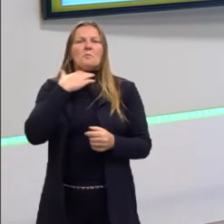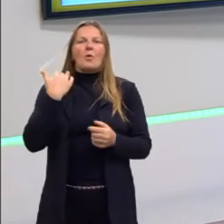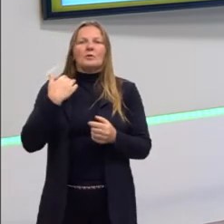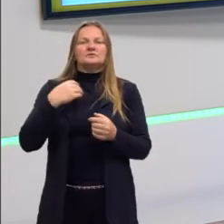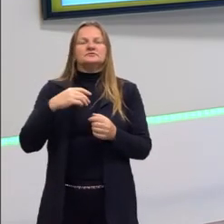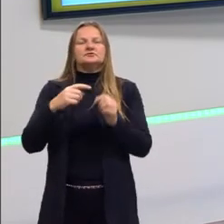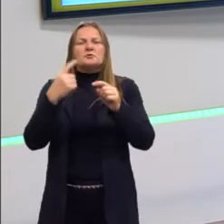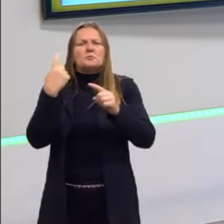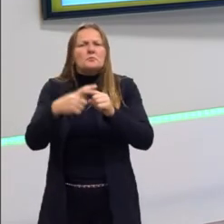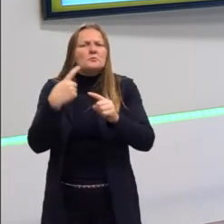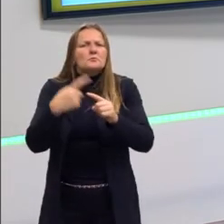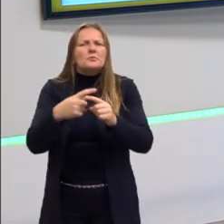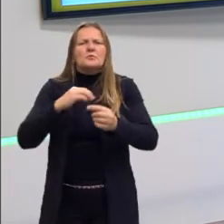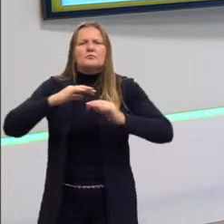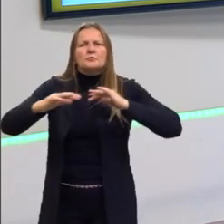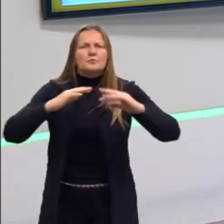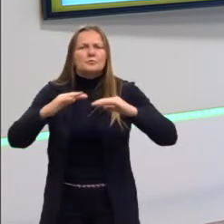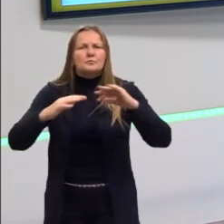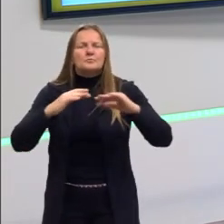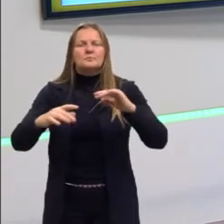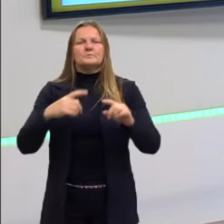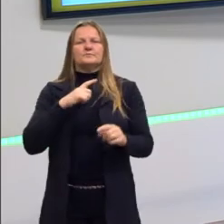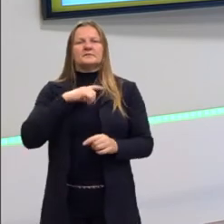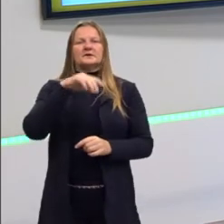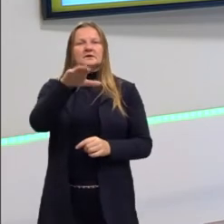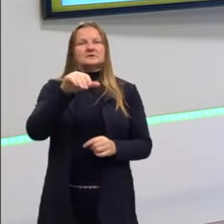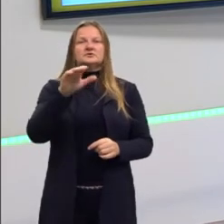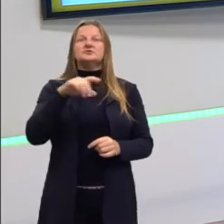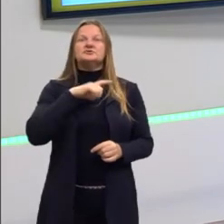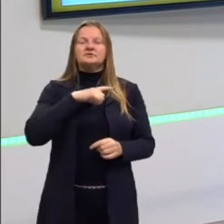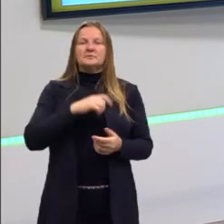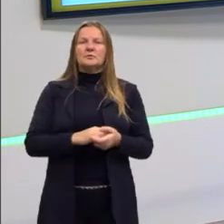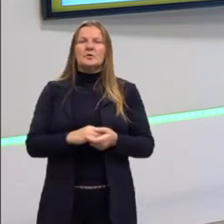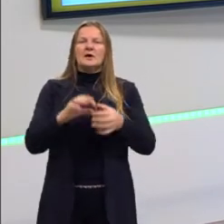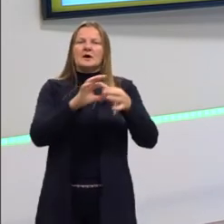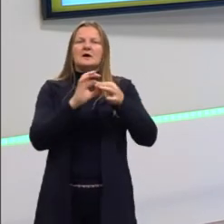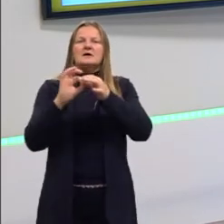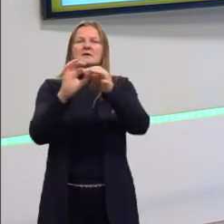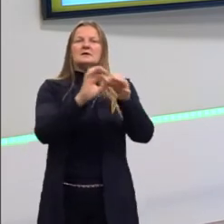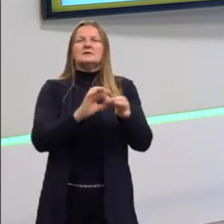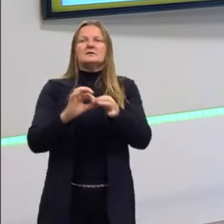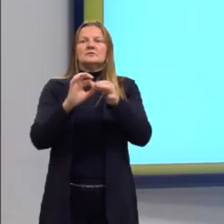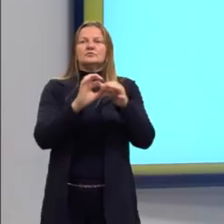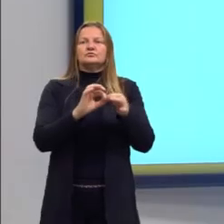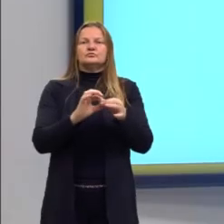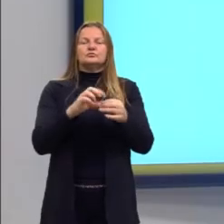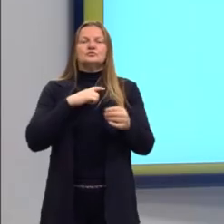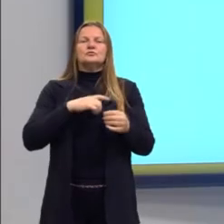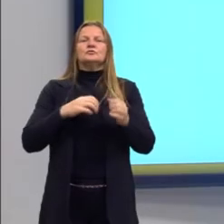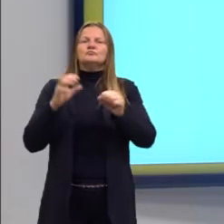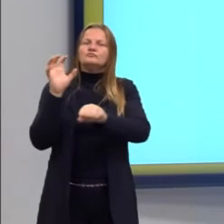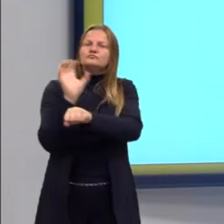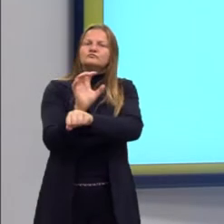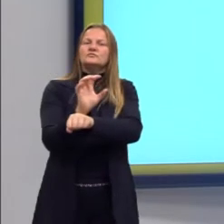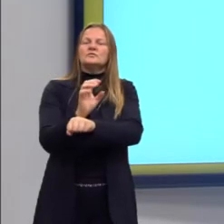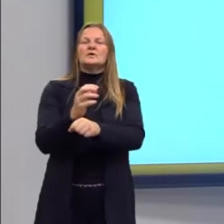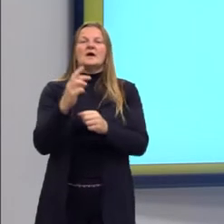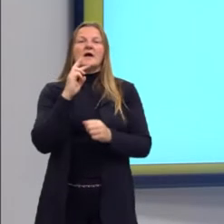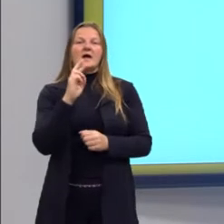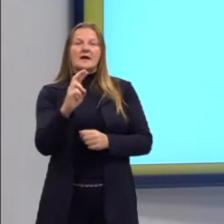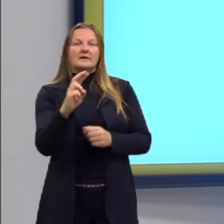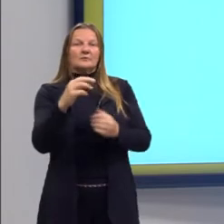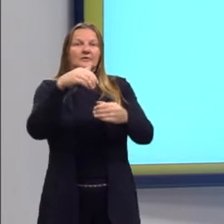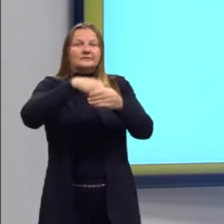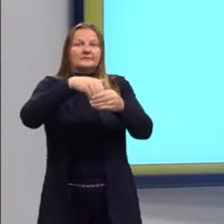começam a se mobilizar e eles chamam, então, essa aliança para contestar esse resultado e tentar